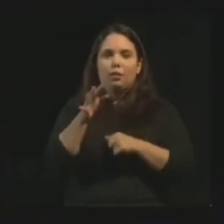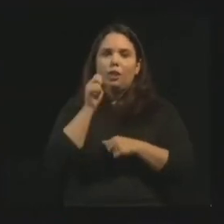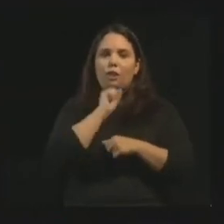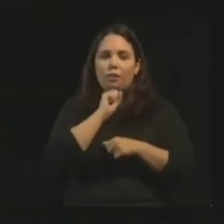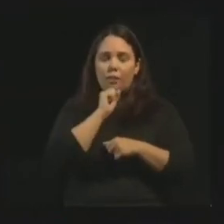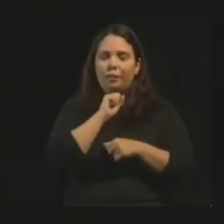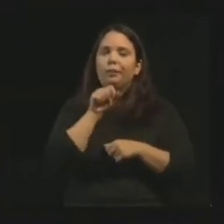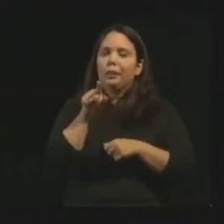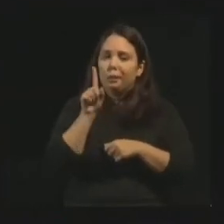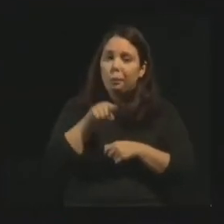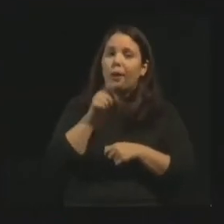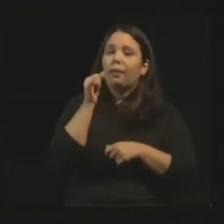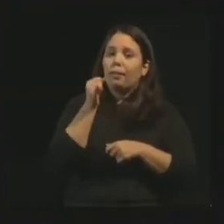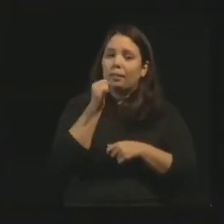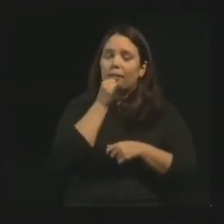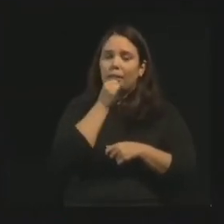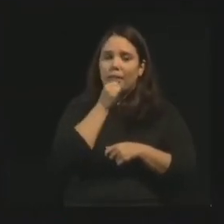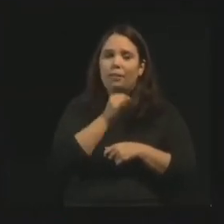Lamentável, meus amigos.